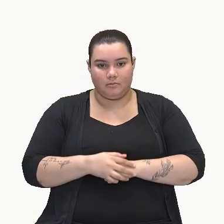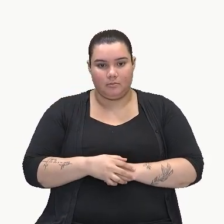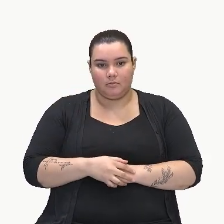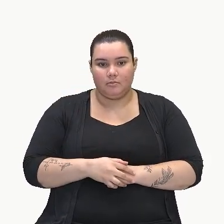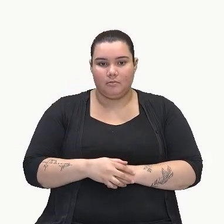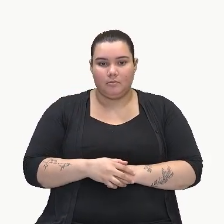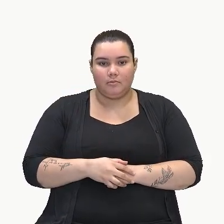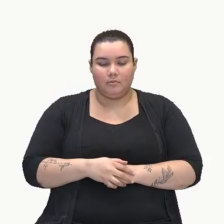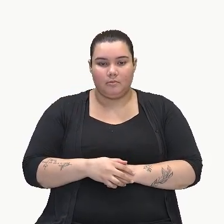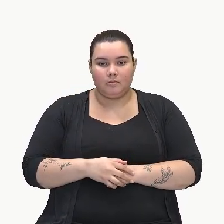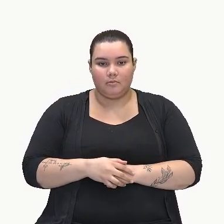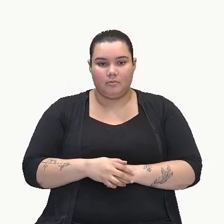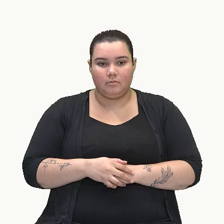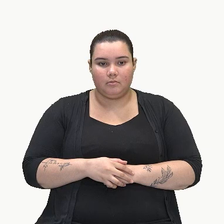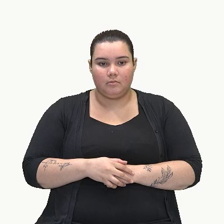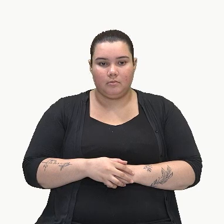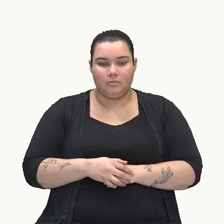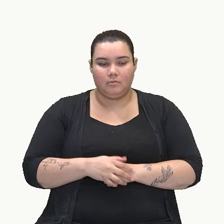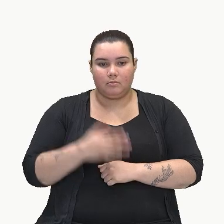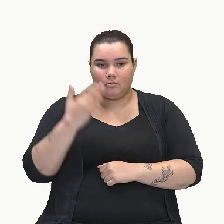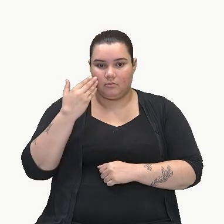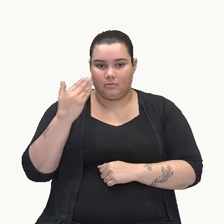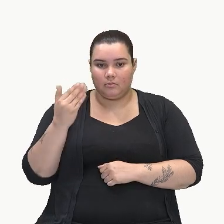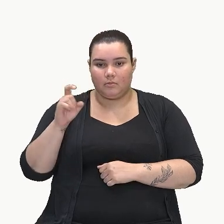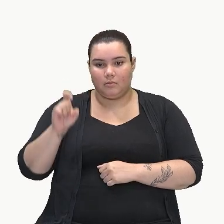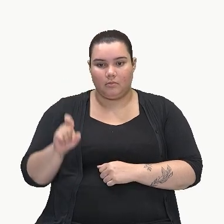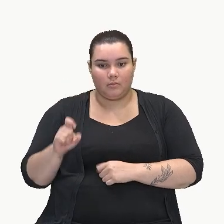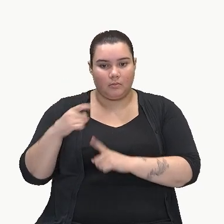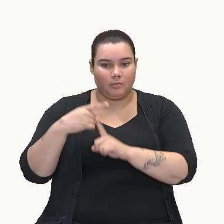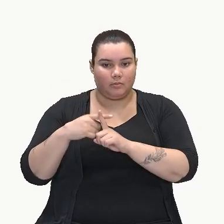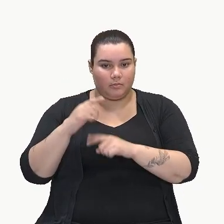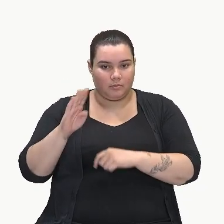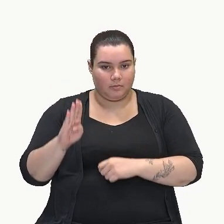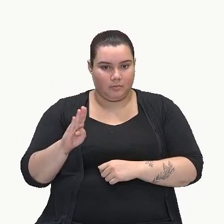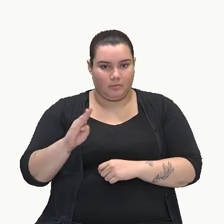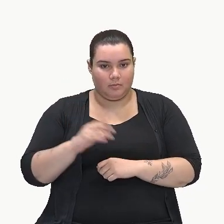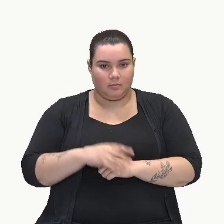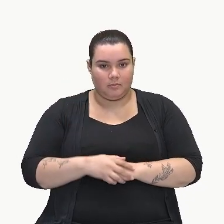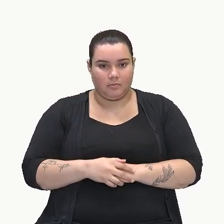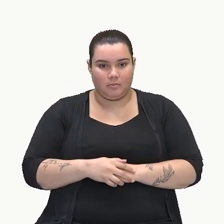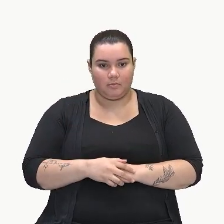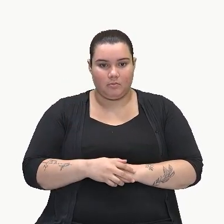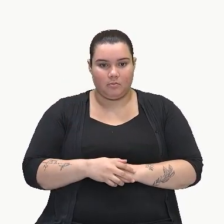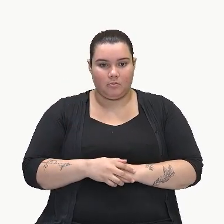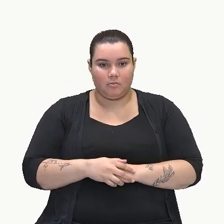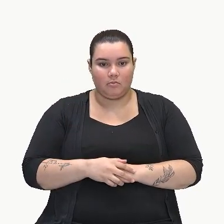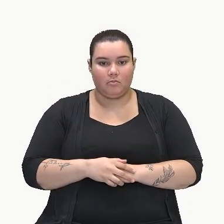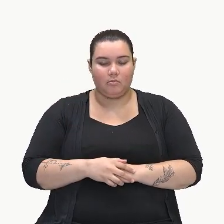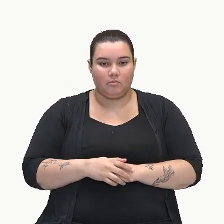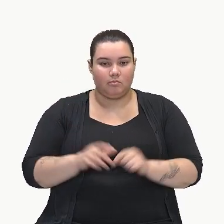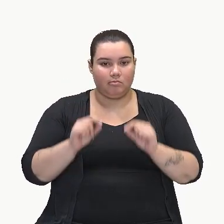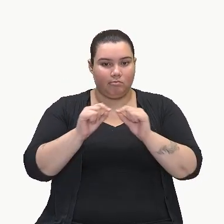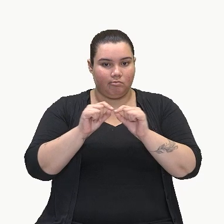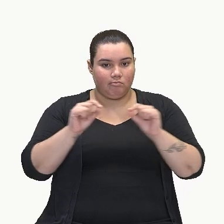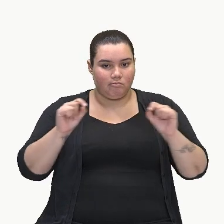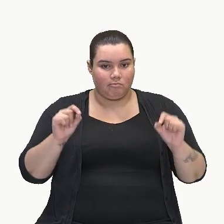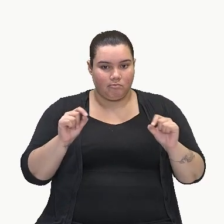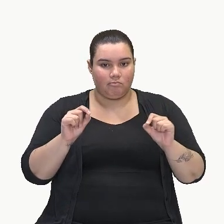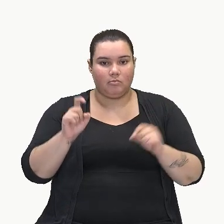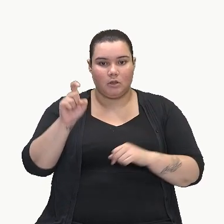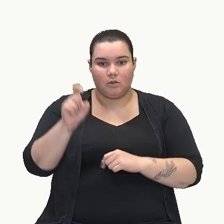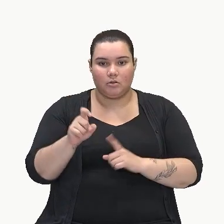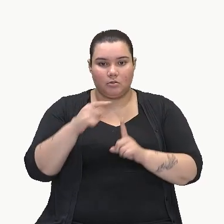esta. Então, aqui a gente tem x mais b. E aqui no nosso comprimento, ou na nossa base, a gente tem